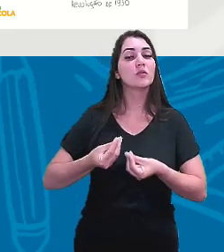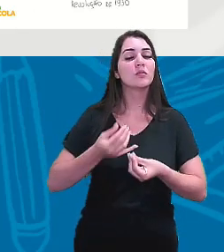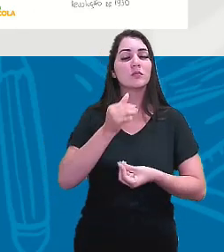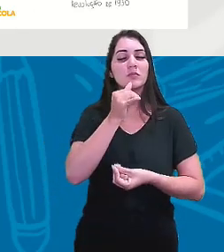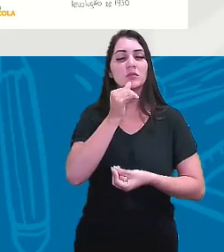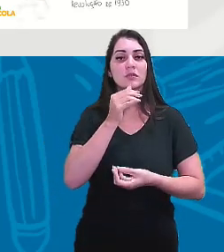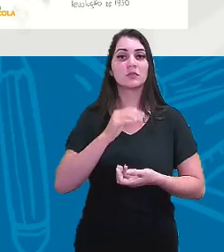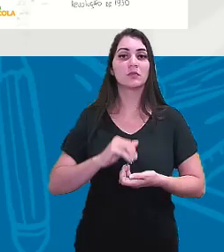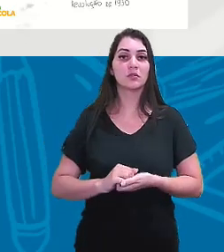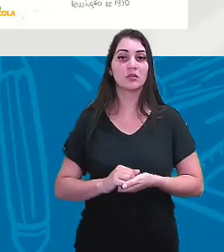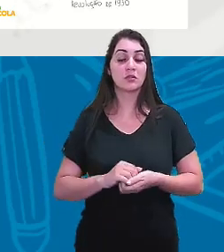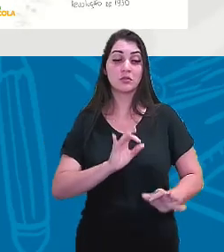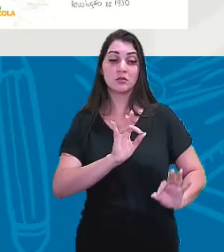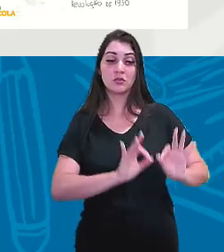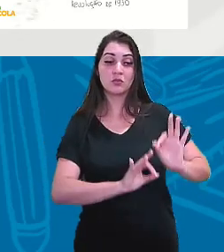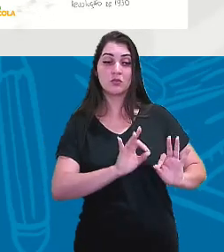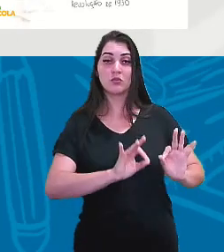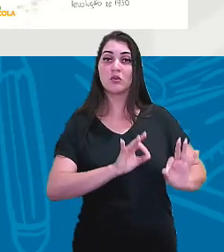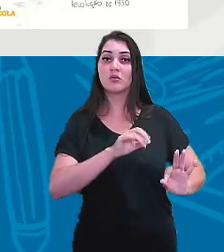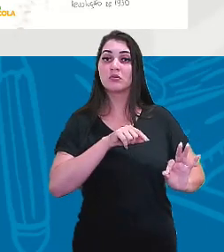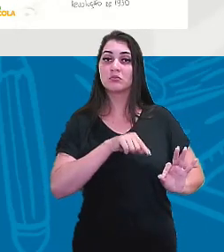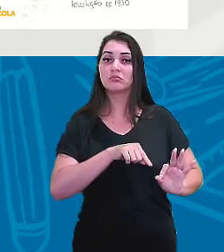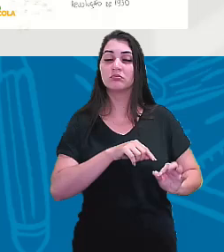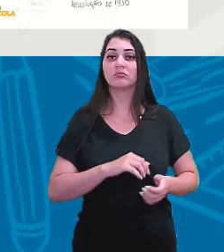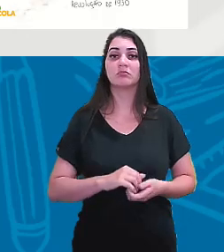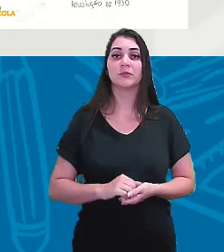exemplo, de uma organização